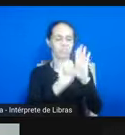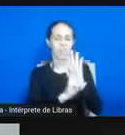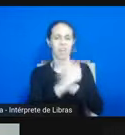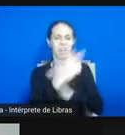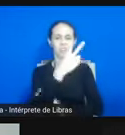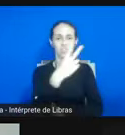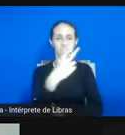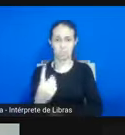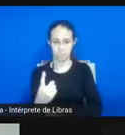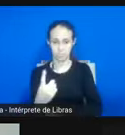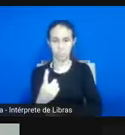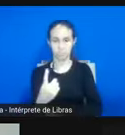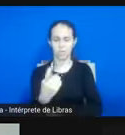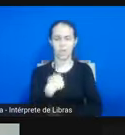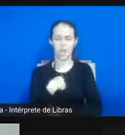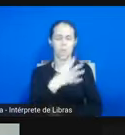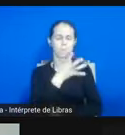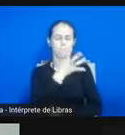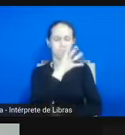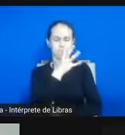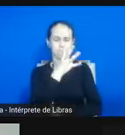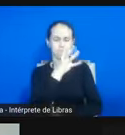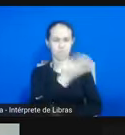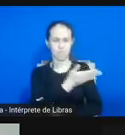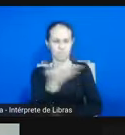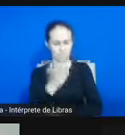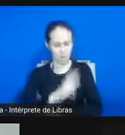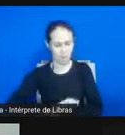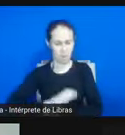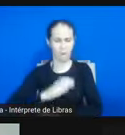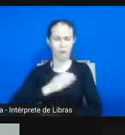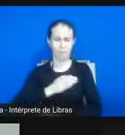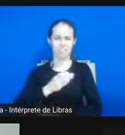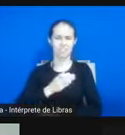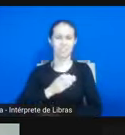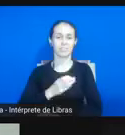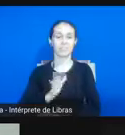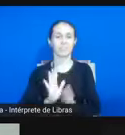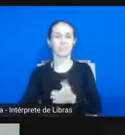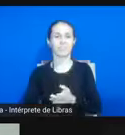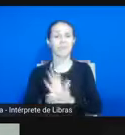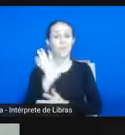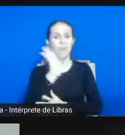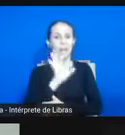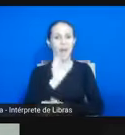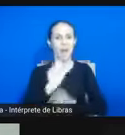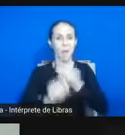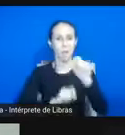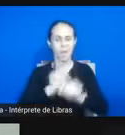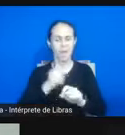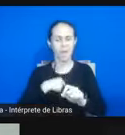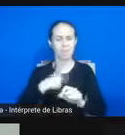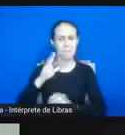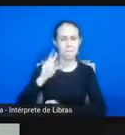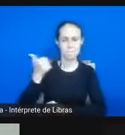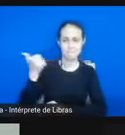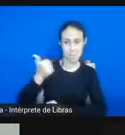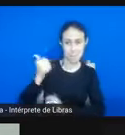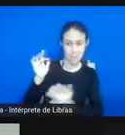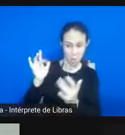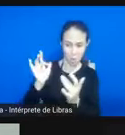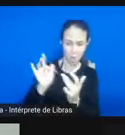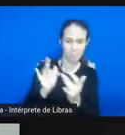admiro muito a ousadia de vocês e o engraçado é que desde o primeiro contato que eu tive com o GEPA